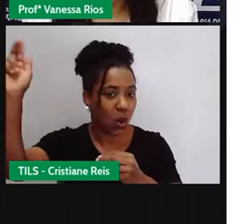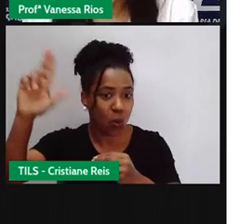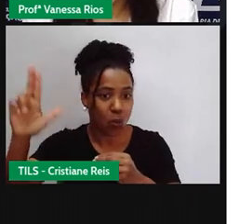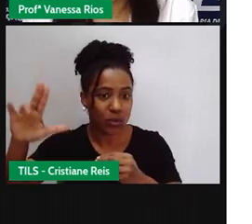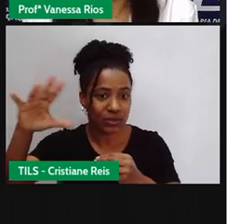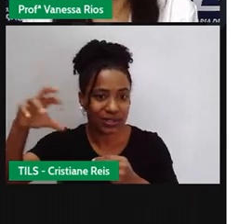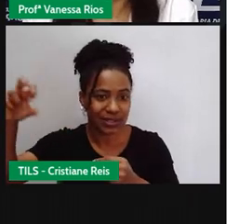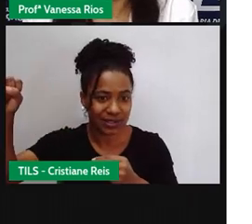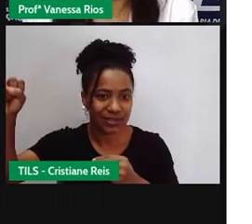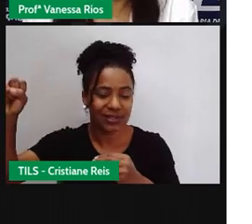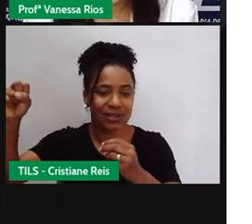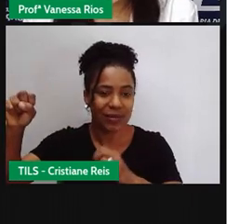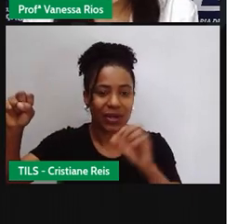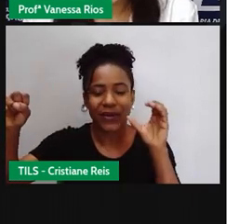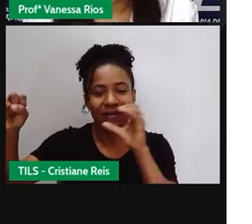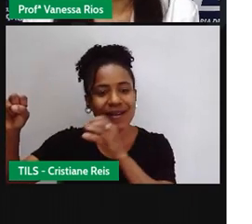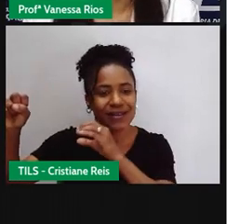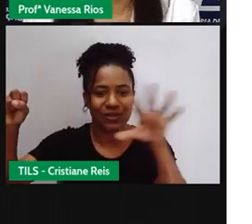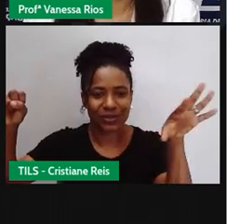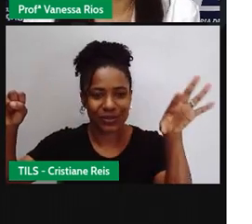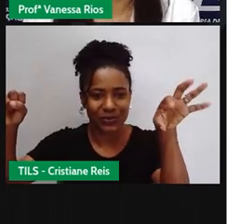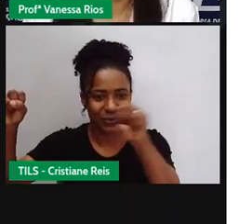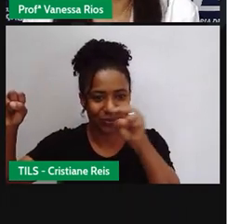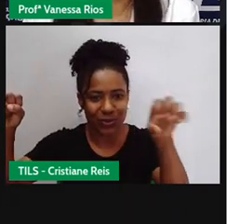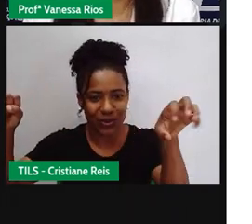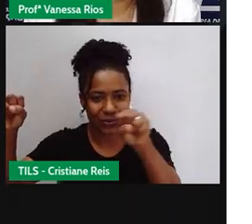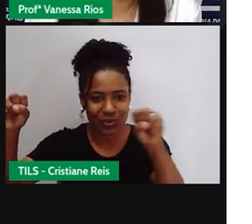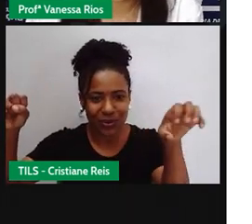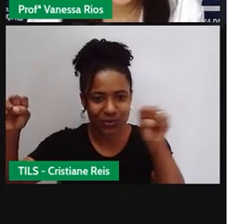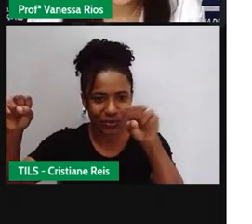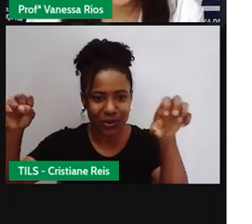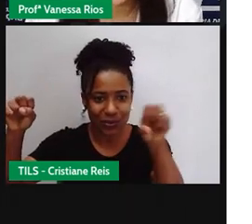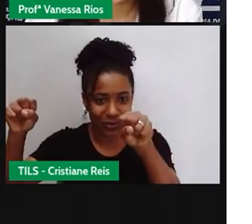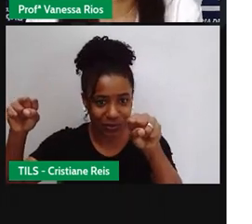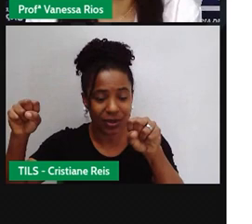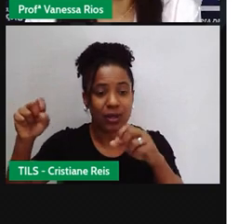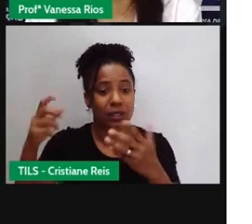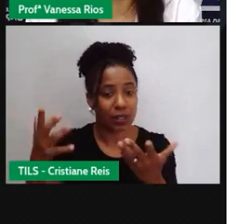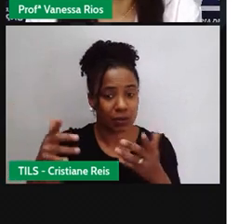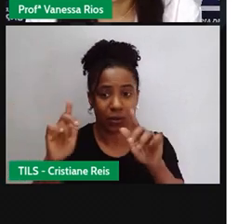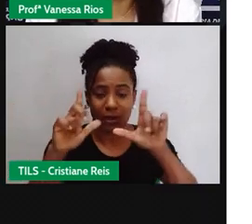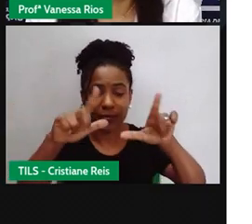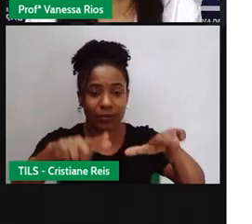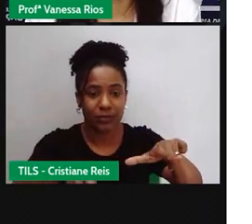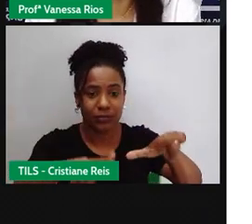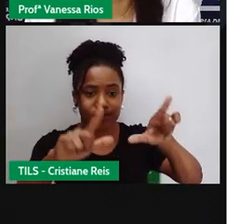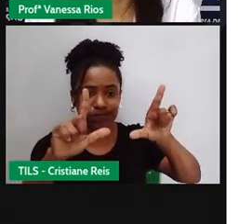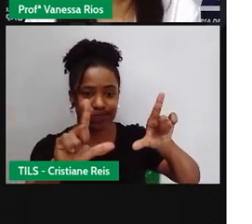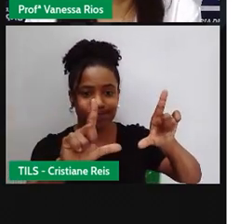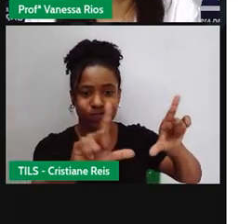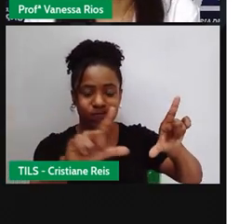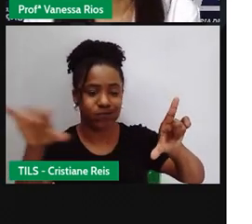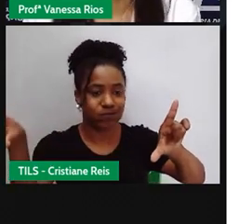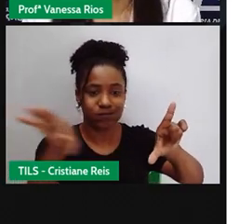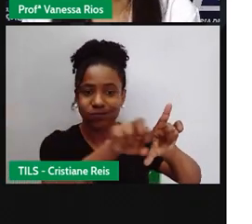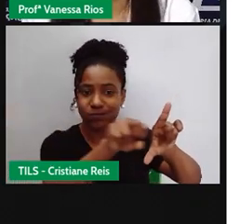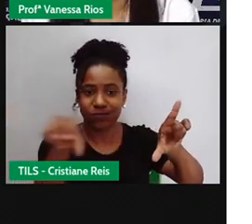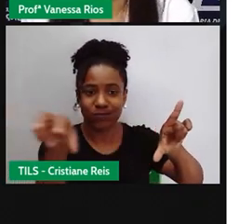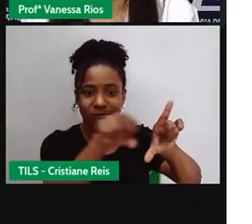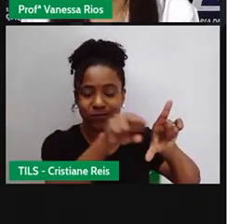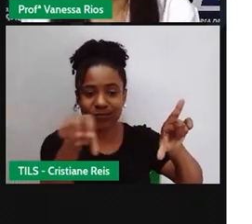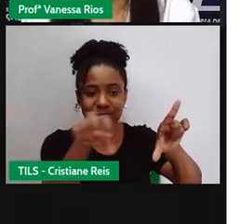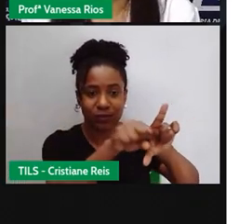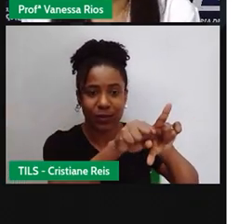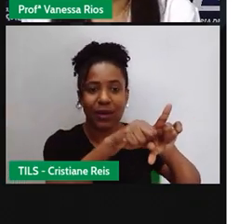calor do solo através de placas, materiais apropriados para que essa captação aconteça. E,